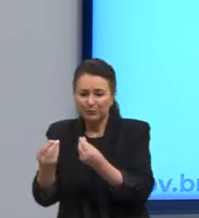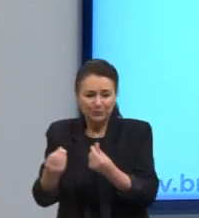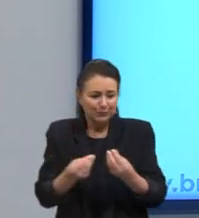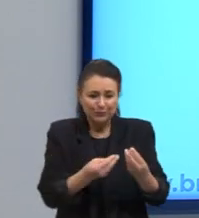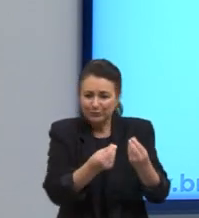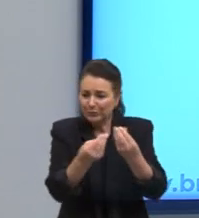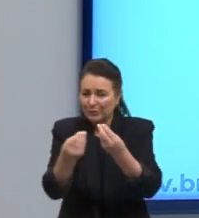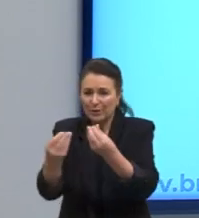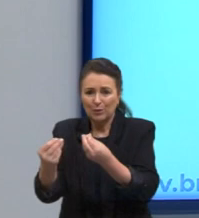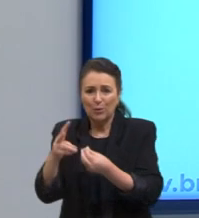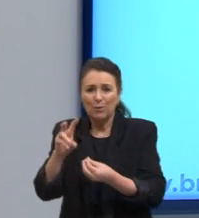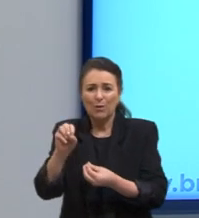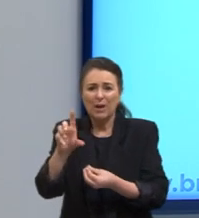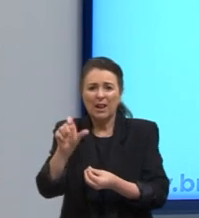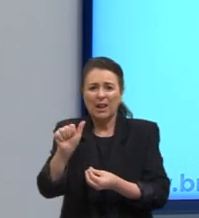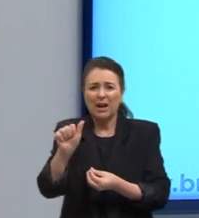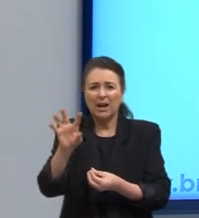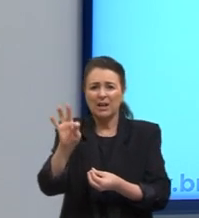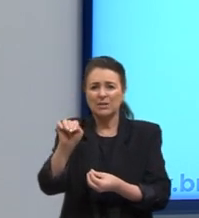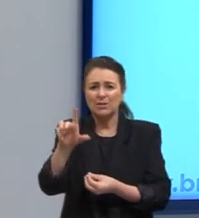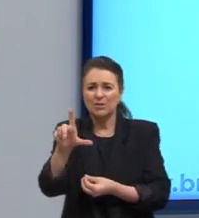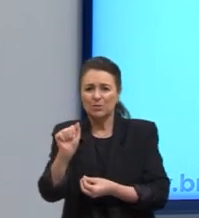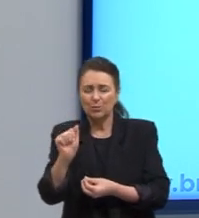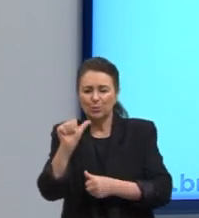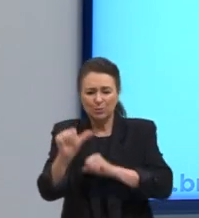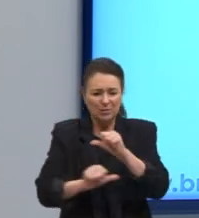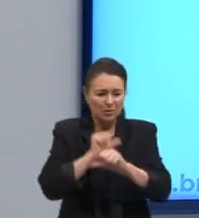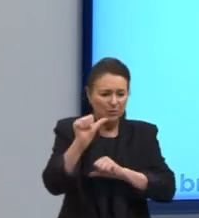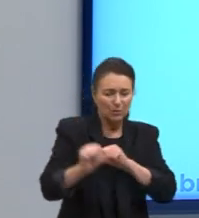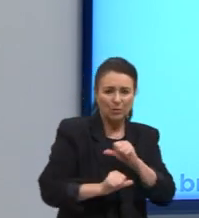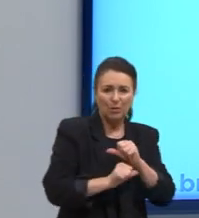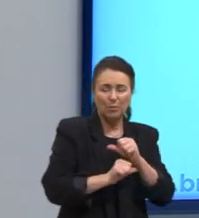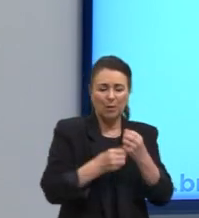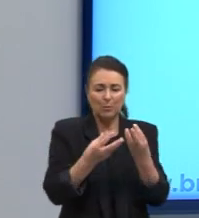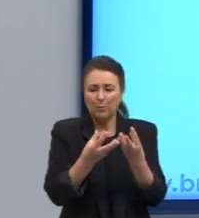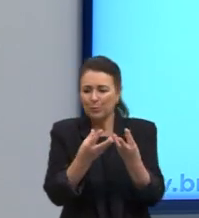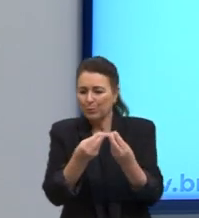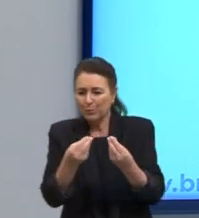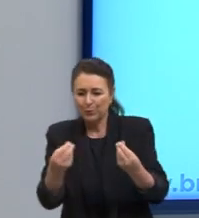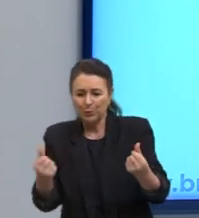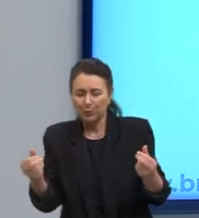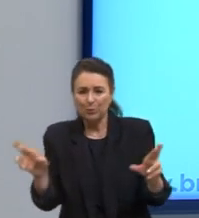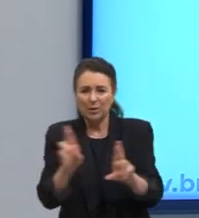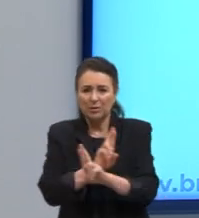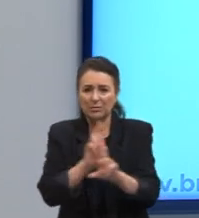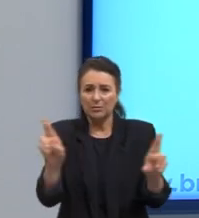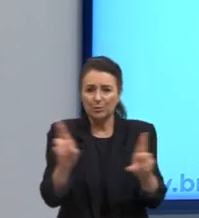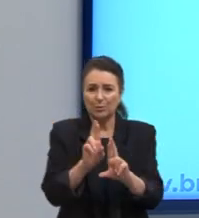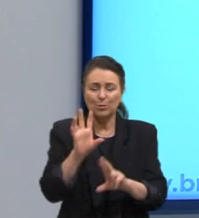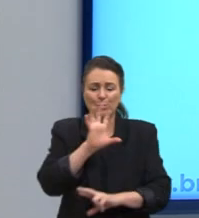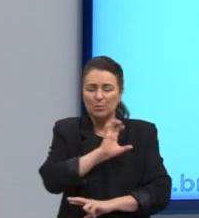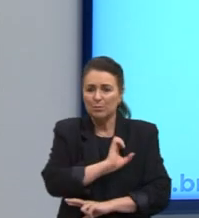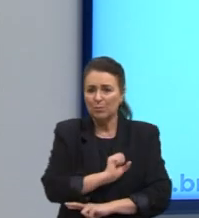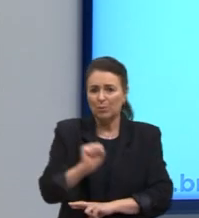é muito volátil, tudo se transforma muito, tudo se muda muito. As relações, os amores, os empregos,